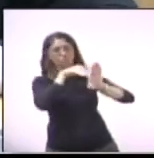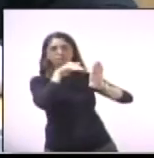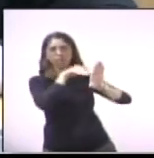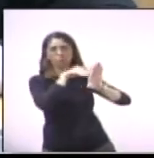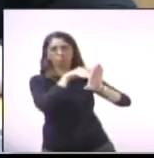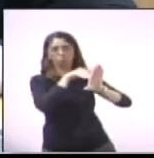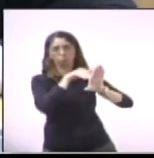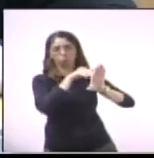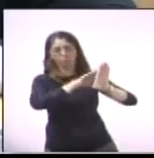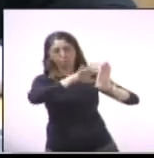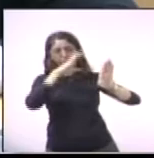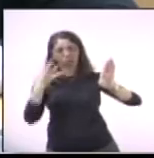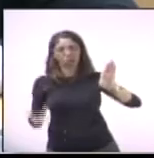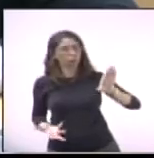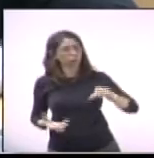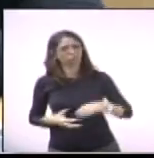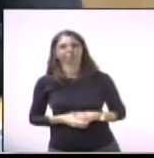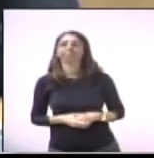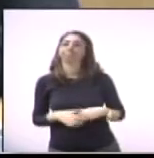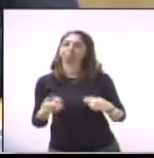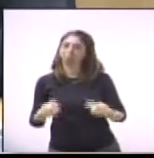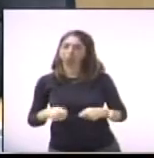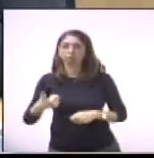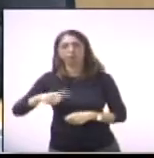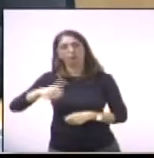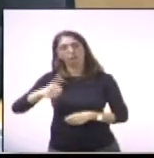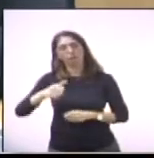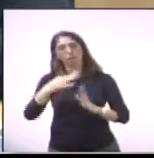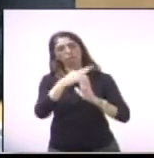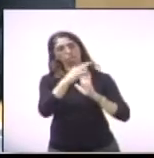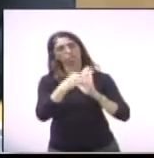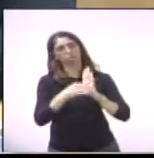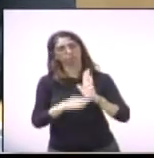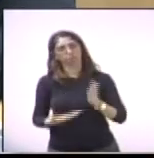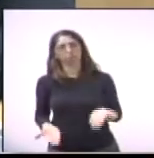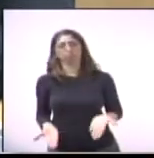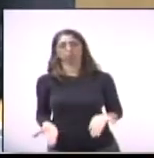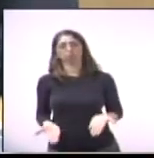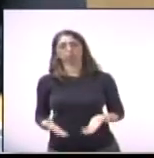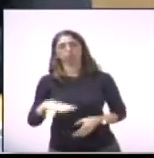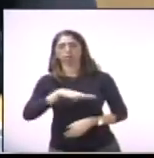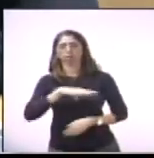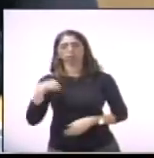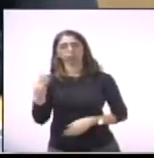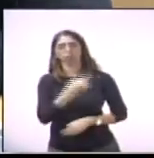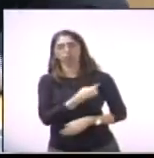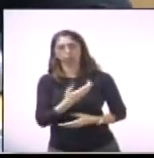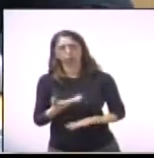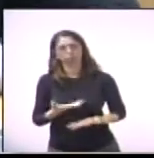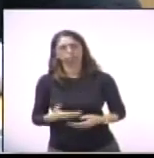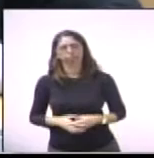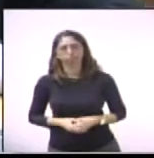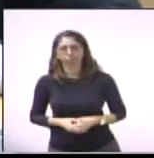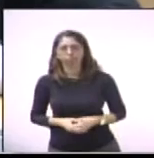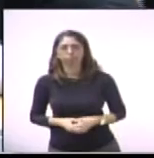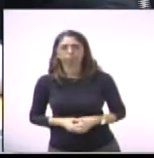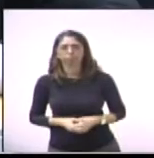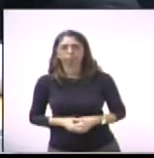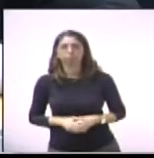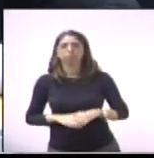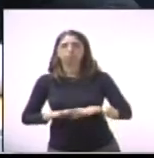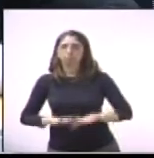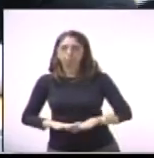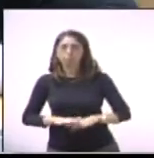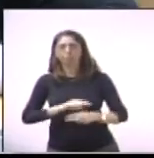público para dar uma avaliada nas condições dos ônibus do nosso município. E também, hoje,